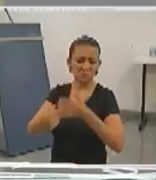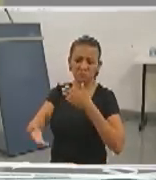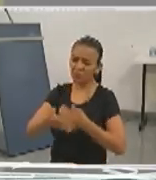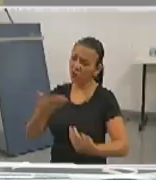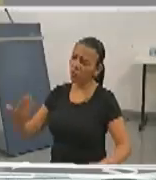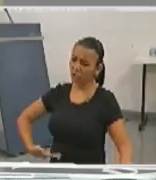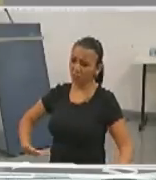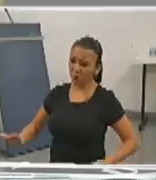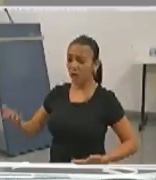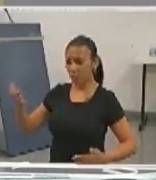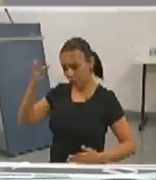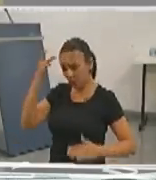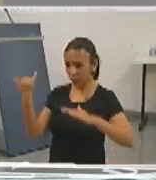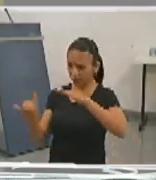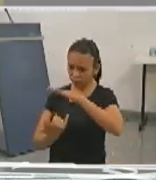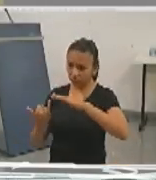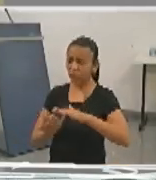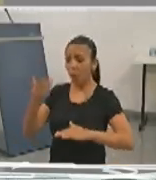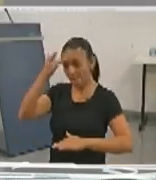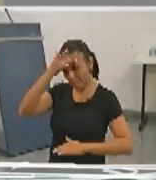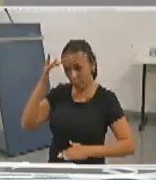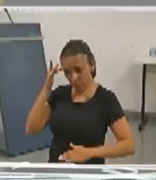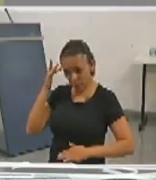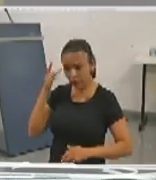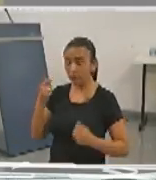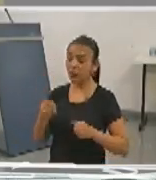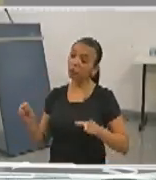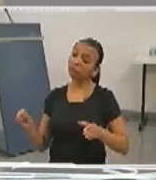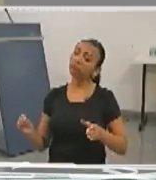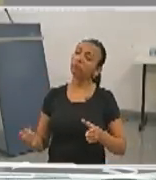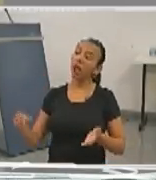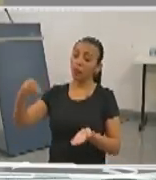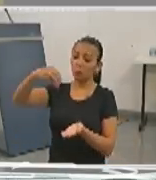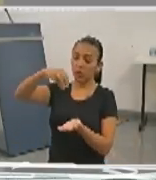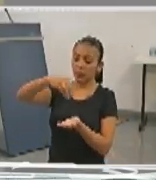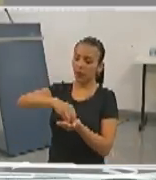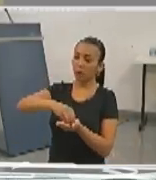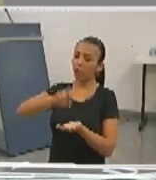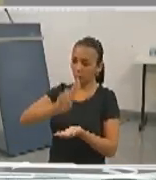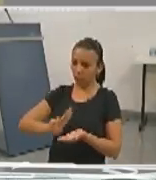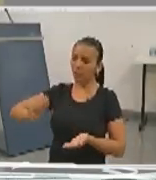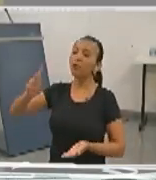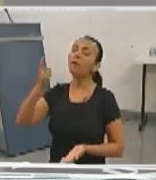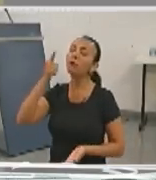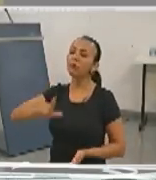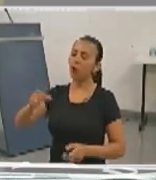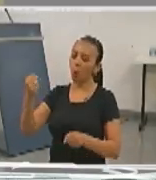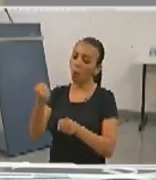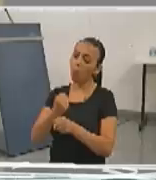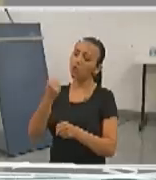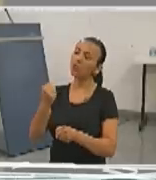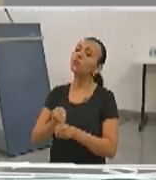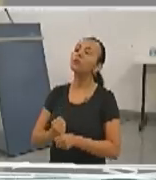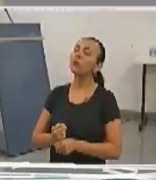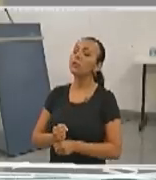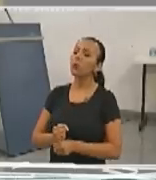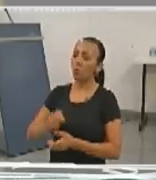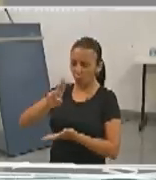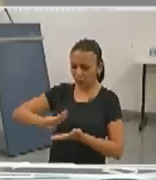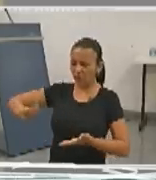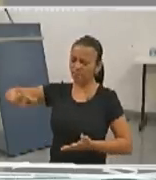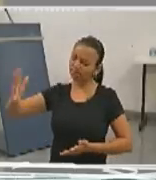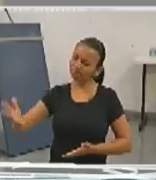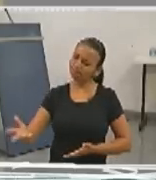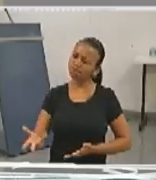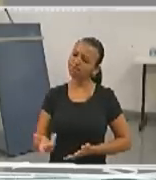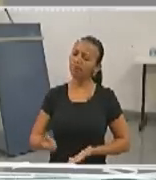instituição. As pessoas devem ser colocadas no centro da universidade. E é assim que nós construiremos uma universidade de excelência